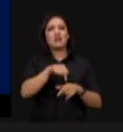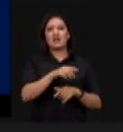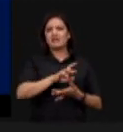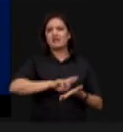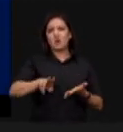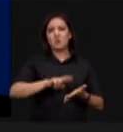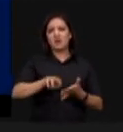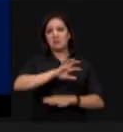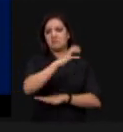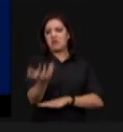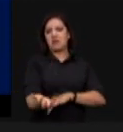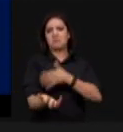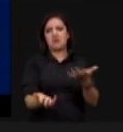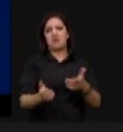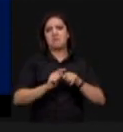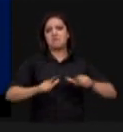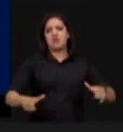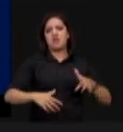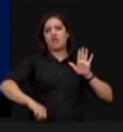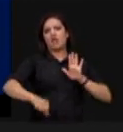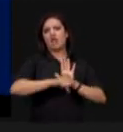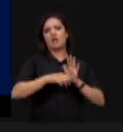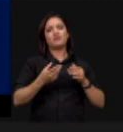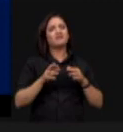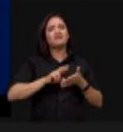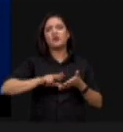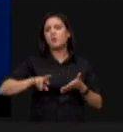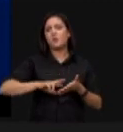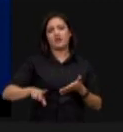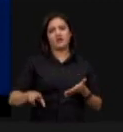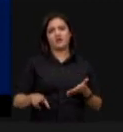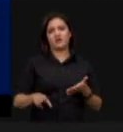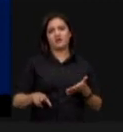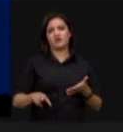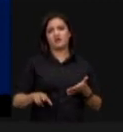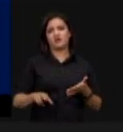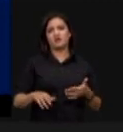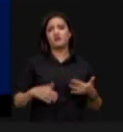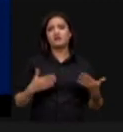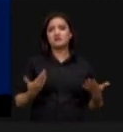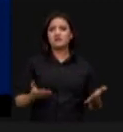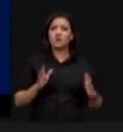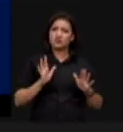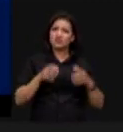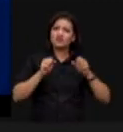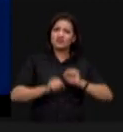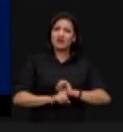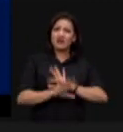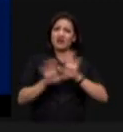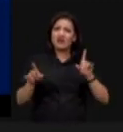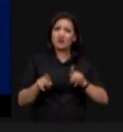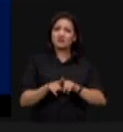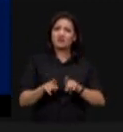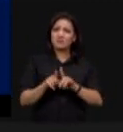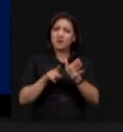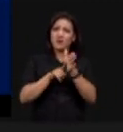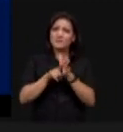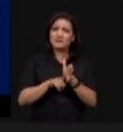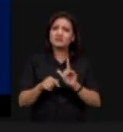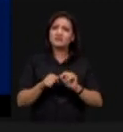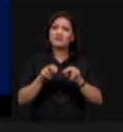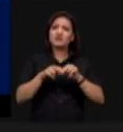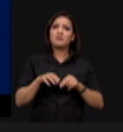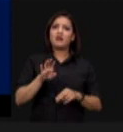e infratores das leis ambientais. Isso fica claro no levantamento feito pela Embrapa, já